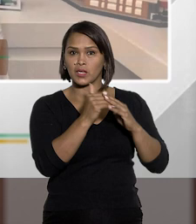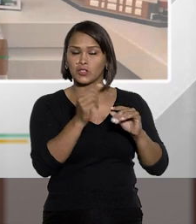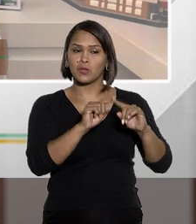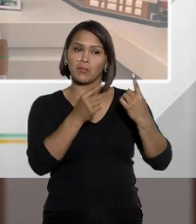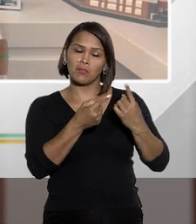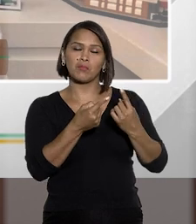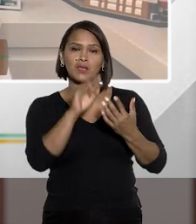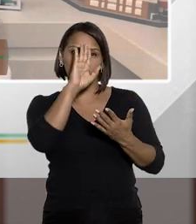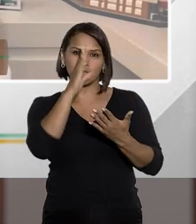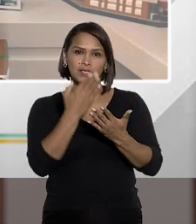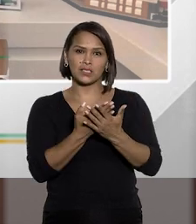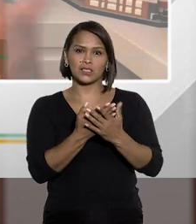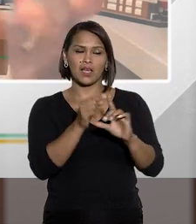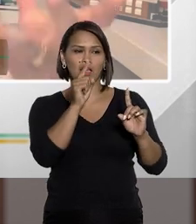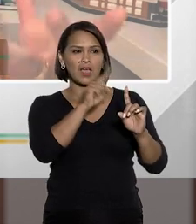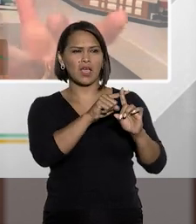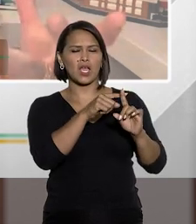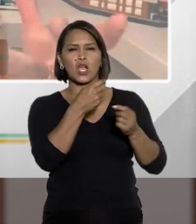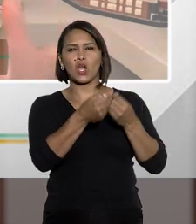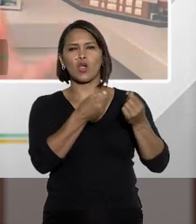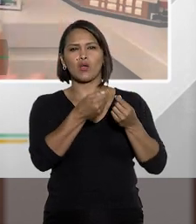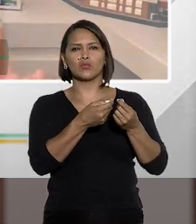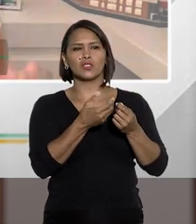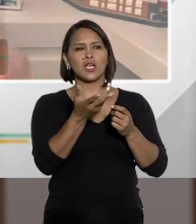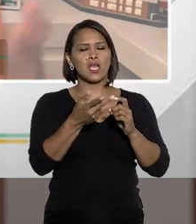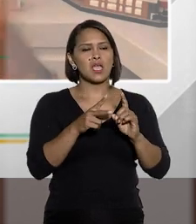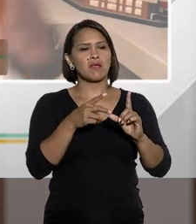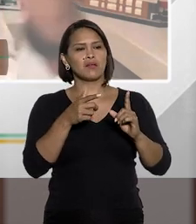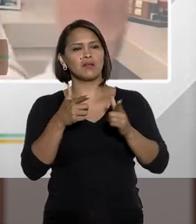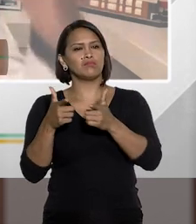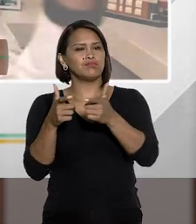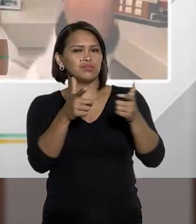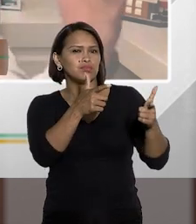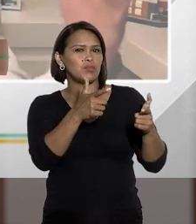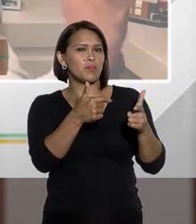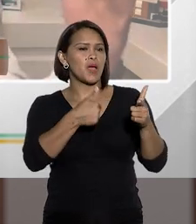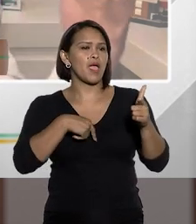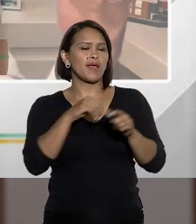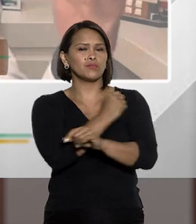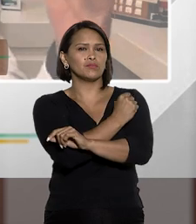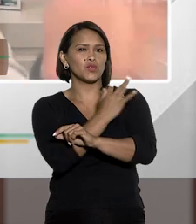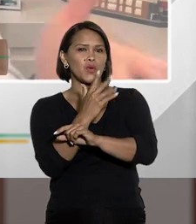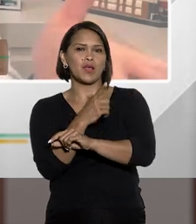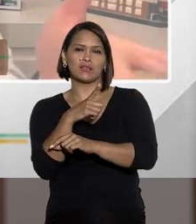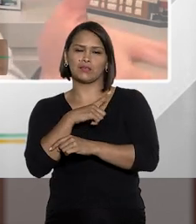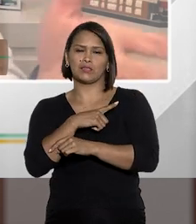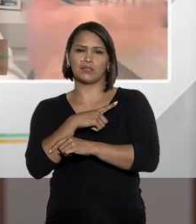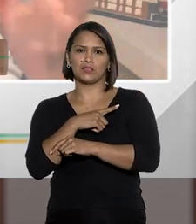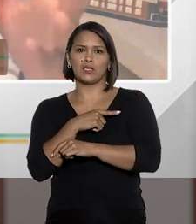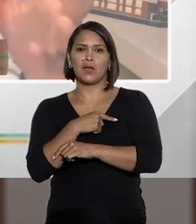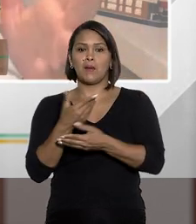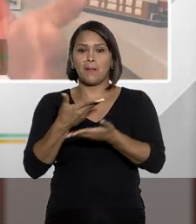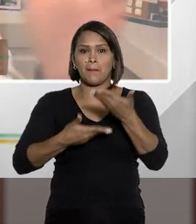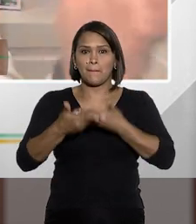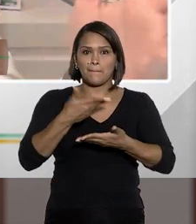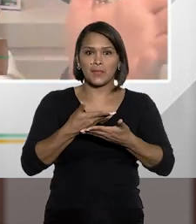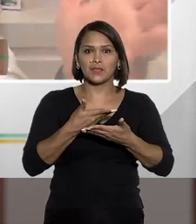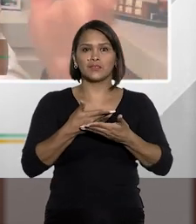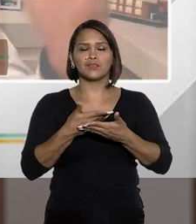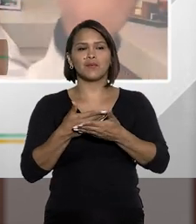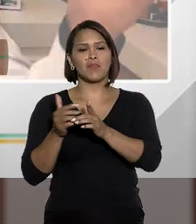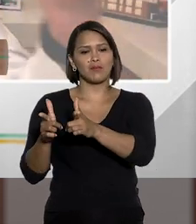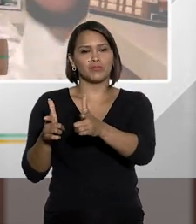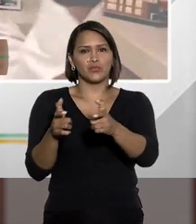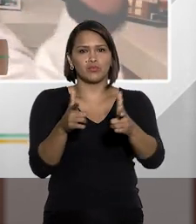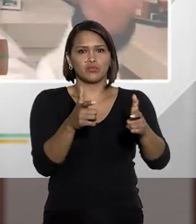pratico isso, mas uma caça. É como se você tivesse ido, sei lá, eu nunca fui, Rogério já deve ter ido, participar